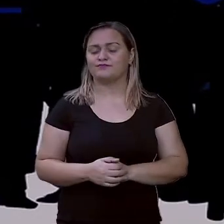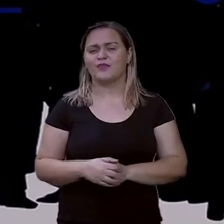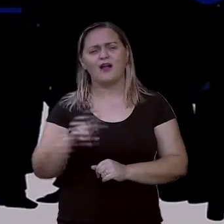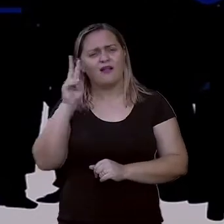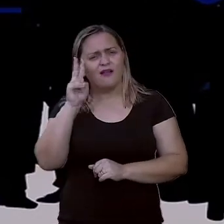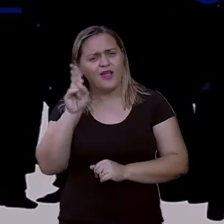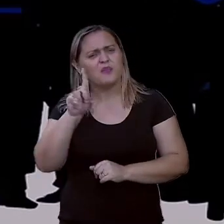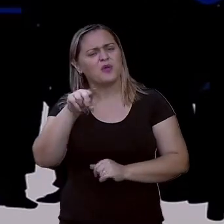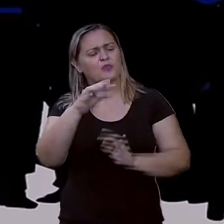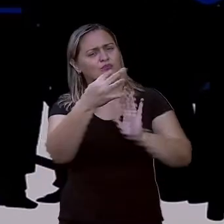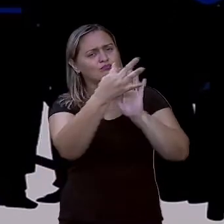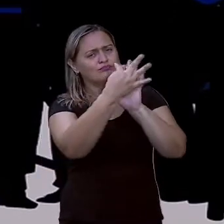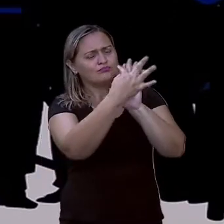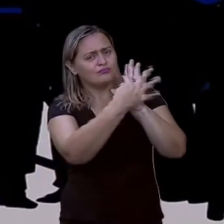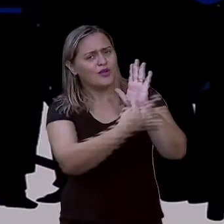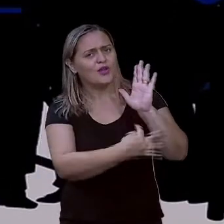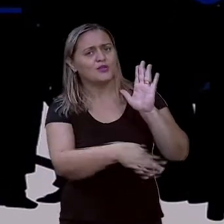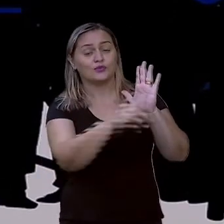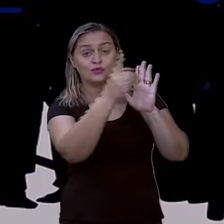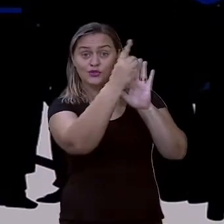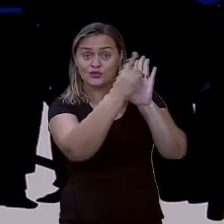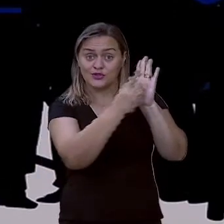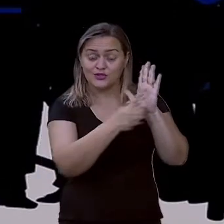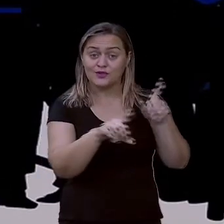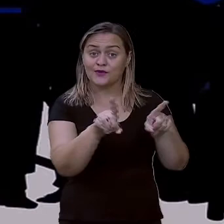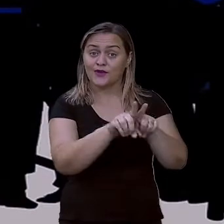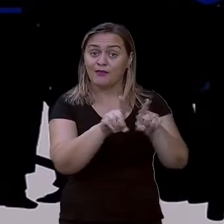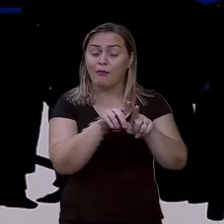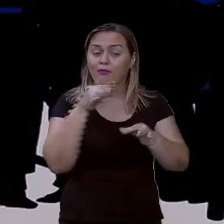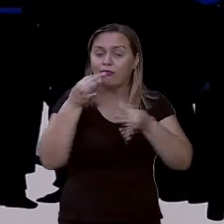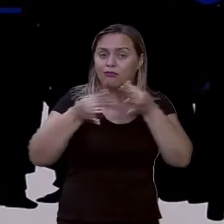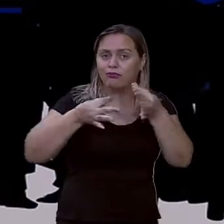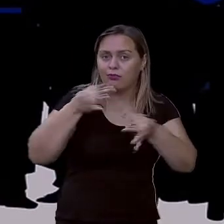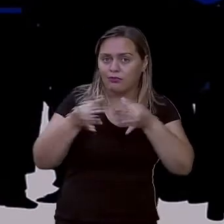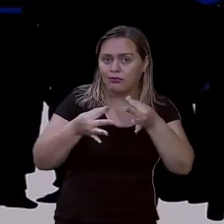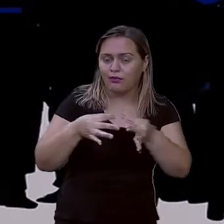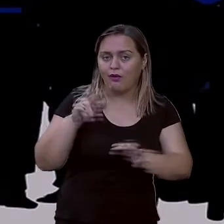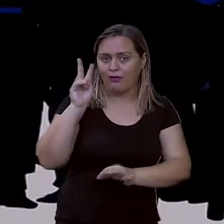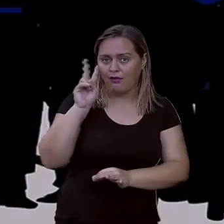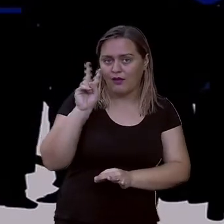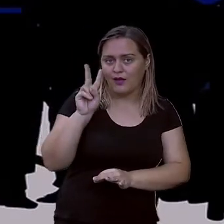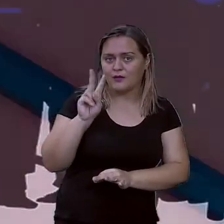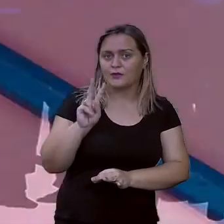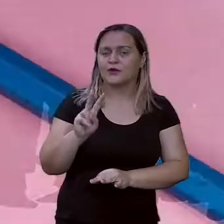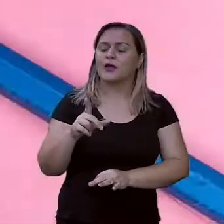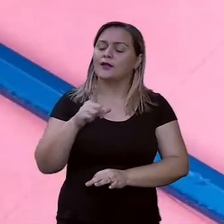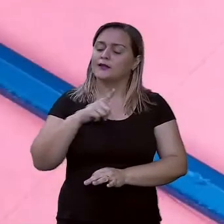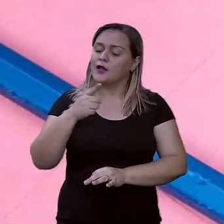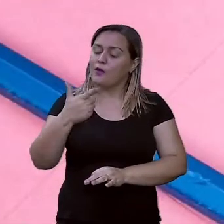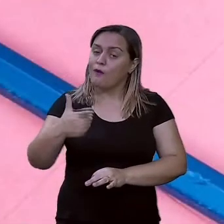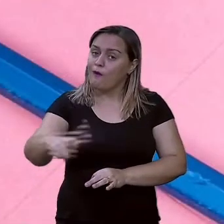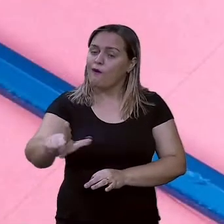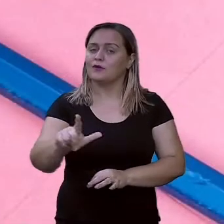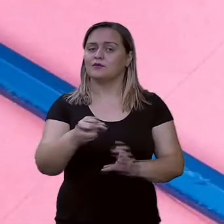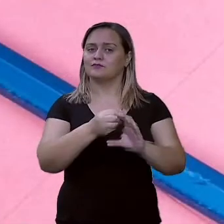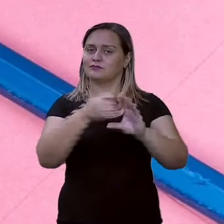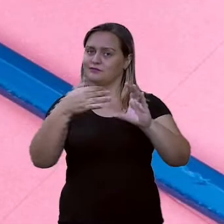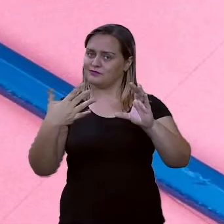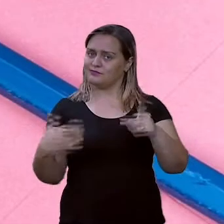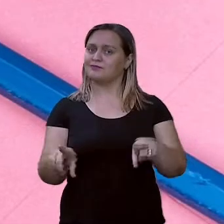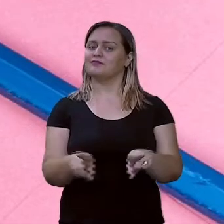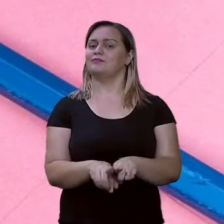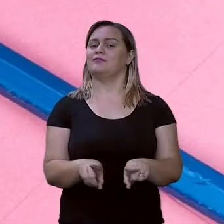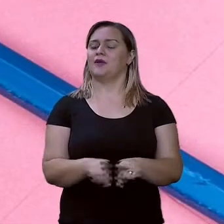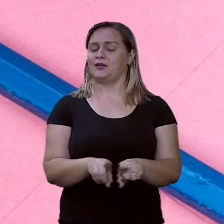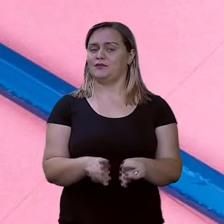dissertativo argumentativo? Pois é. Mas nós temos outras características também. E agora nós vamos